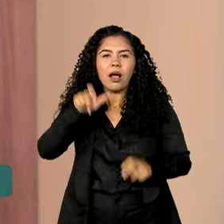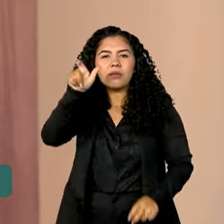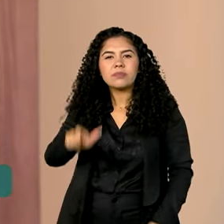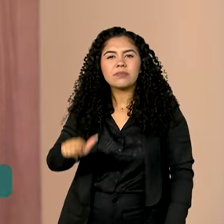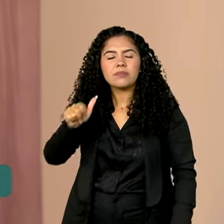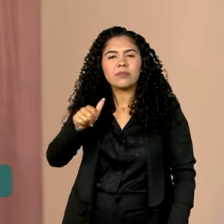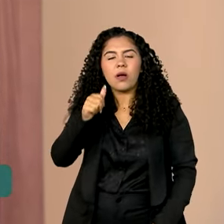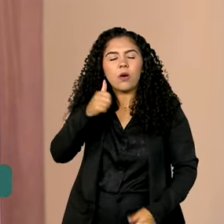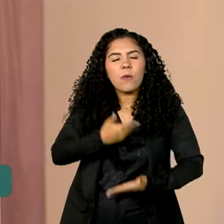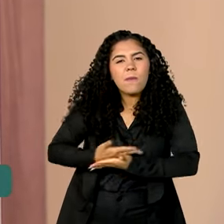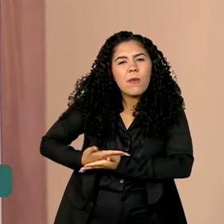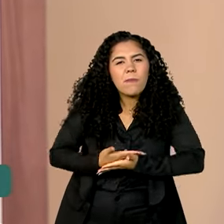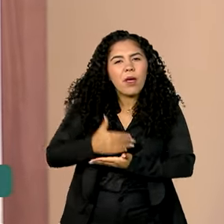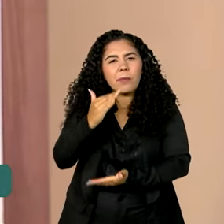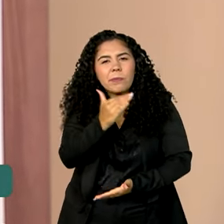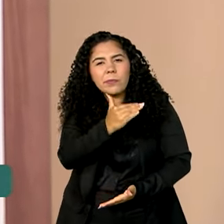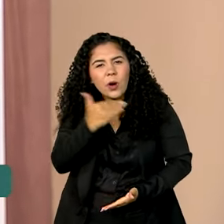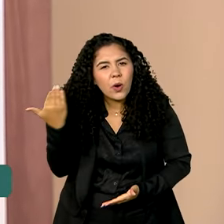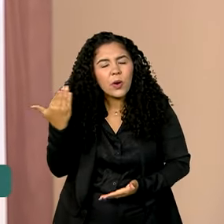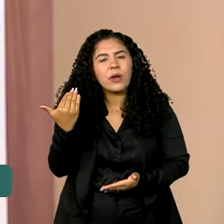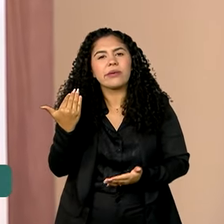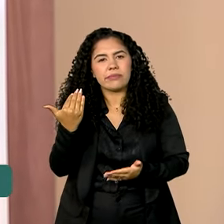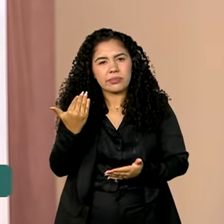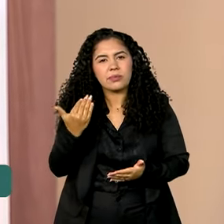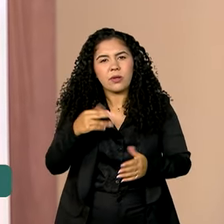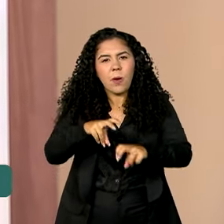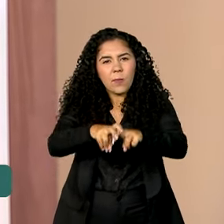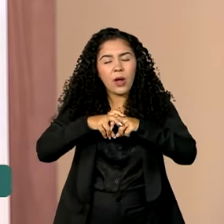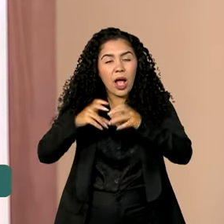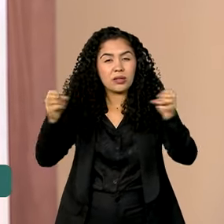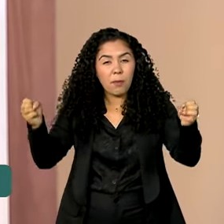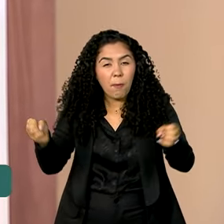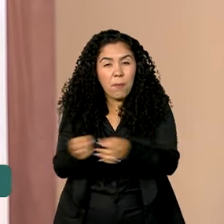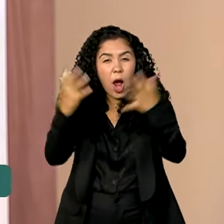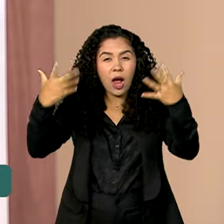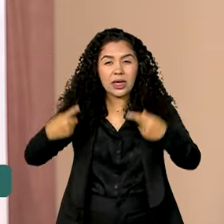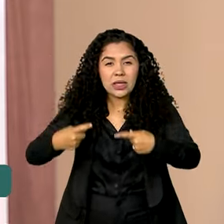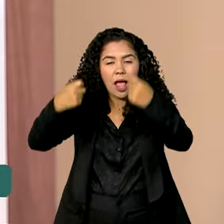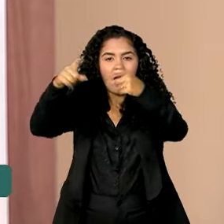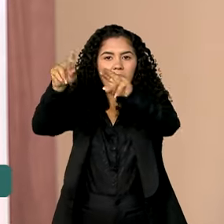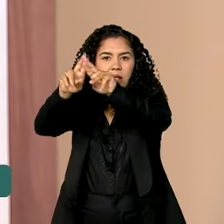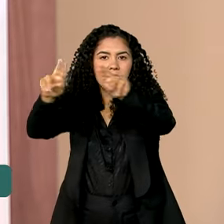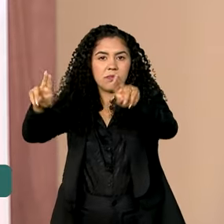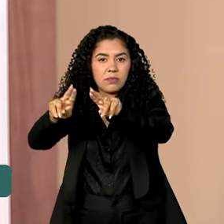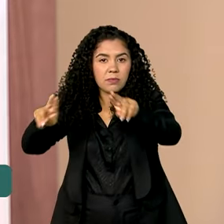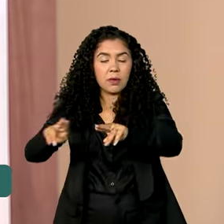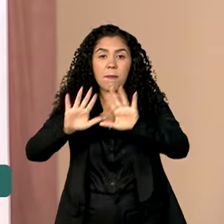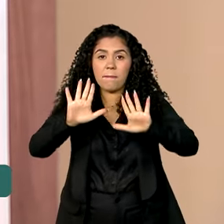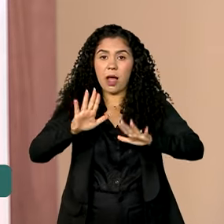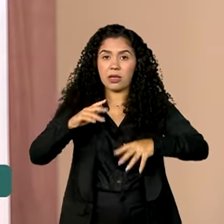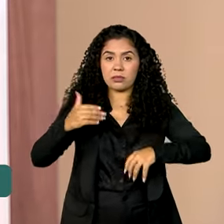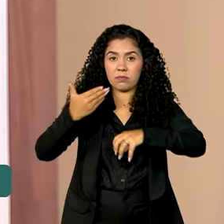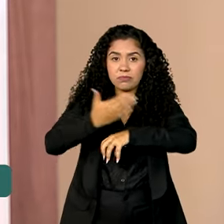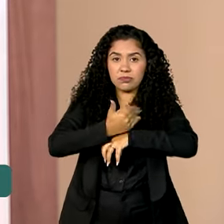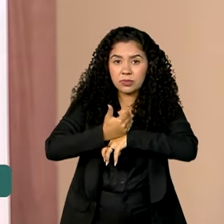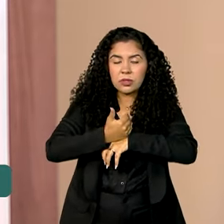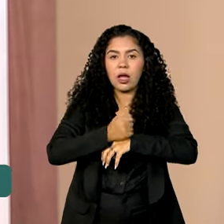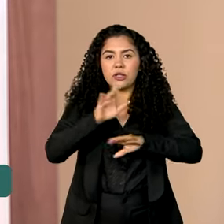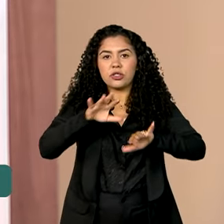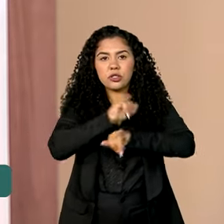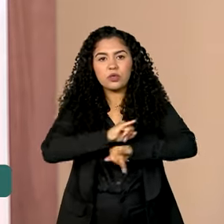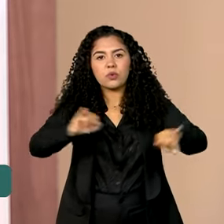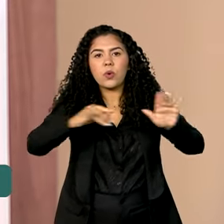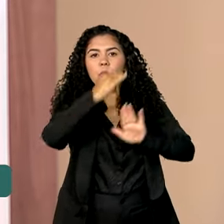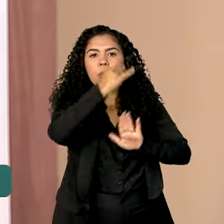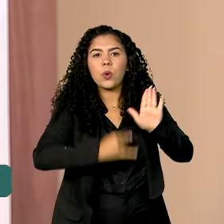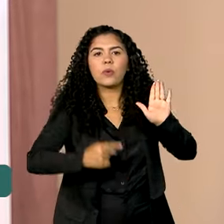bebê brasileira durante os bombardeios no Líbano. Em nota, o Itamaraty afirma que o conflito na região já resultou na morte